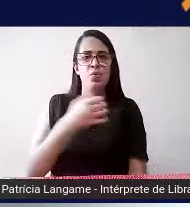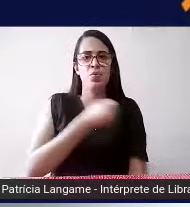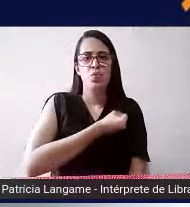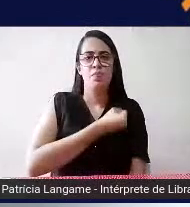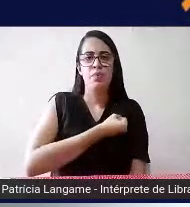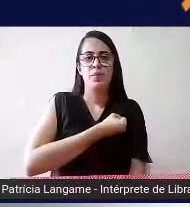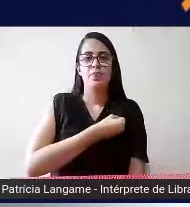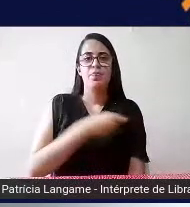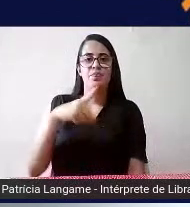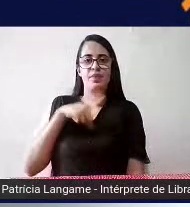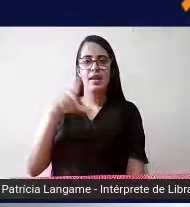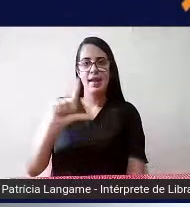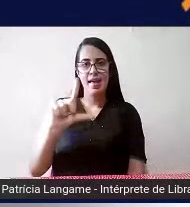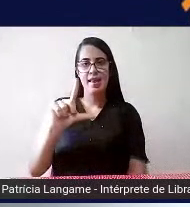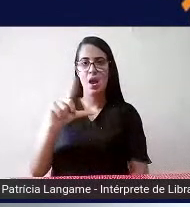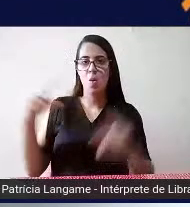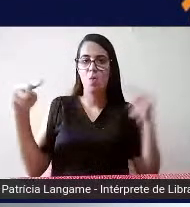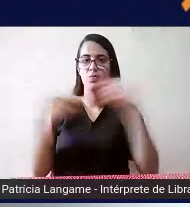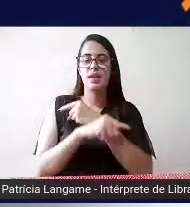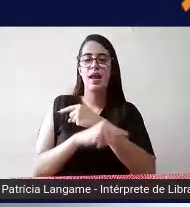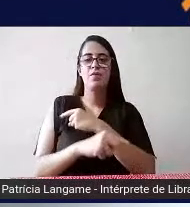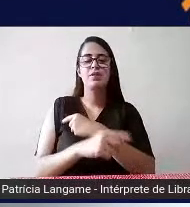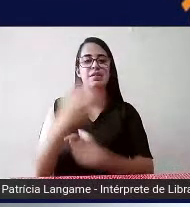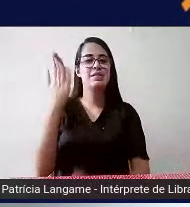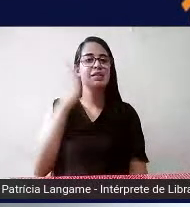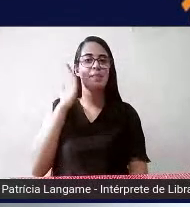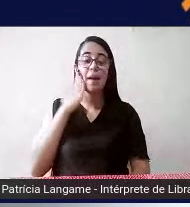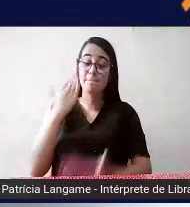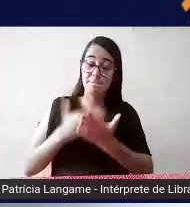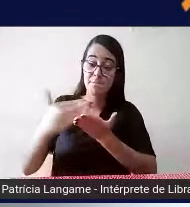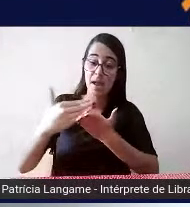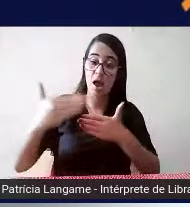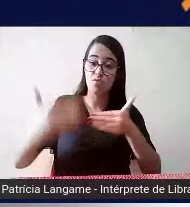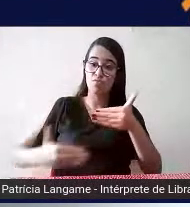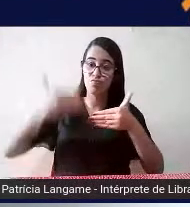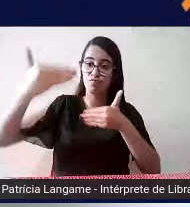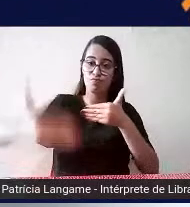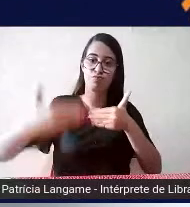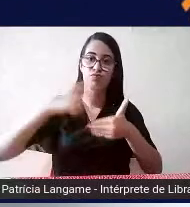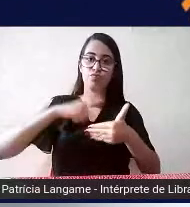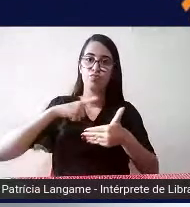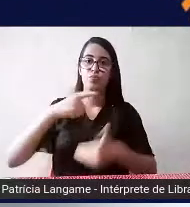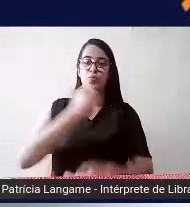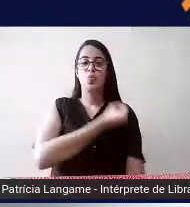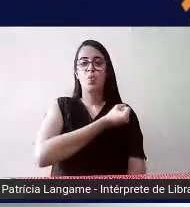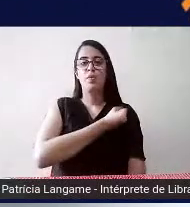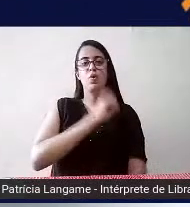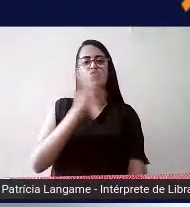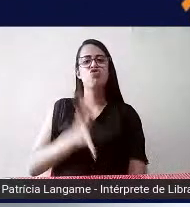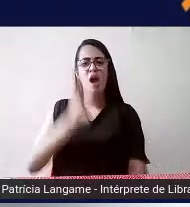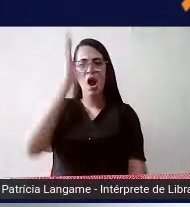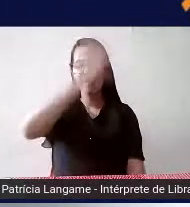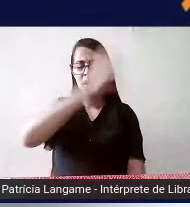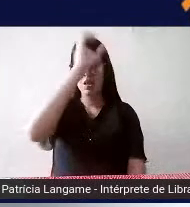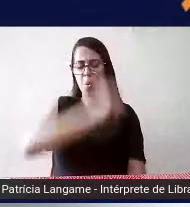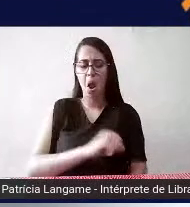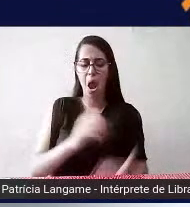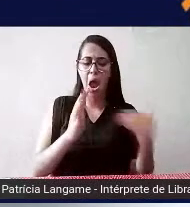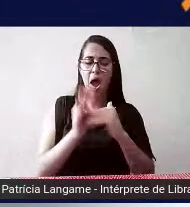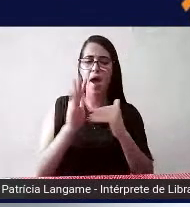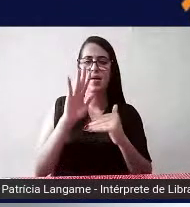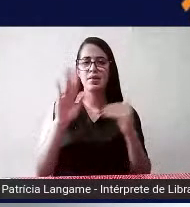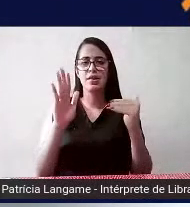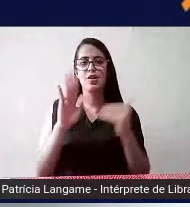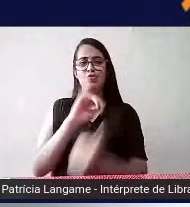tiver esse L ao contrário você sabe que a partir daquilo ali vem um número mas quem já aprendeu da letra A até a letra J